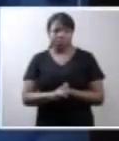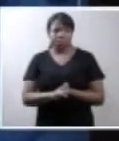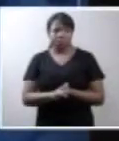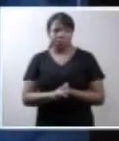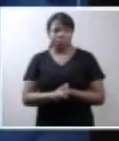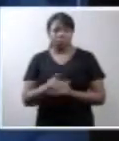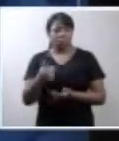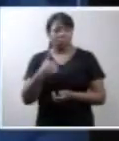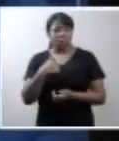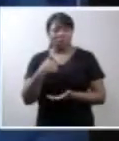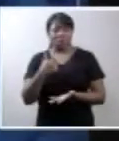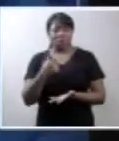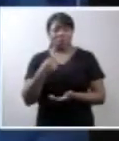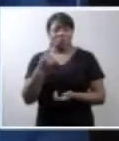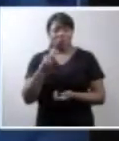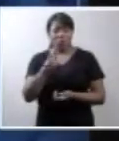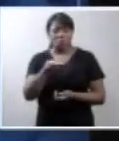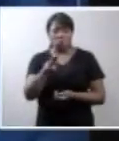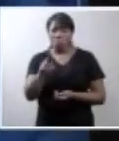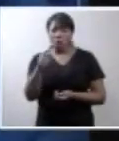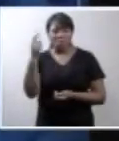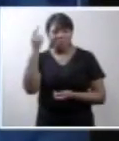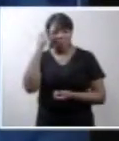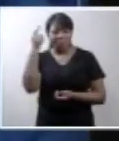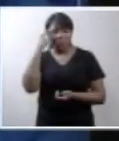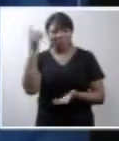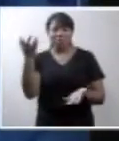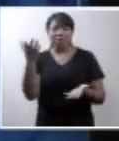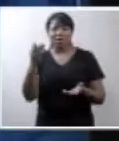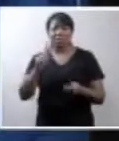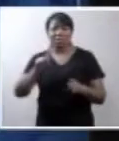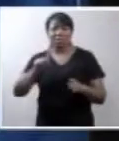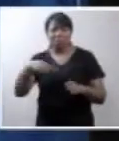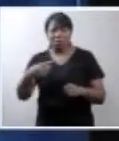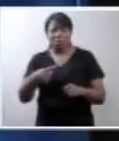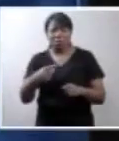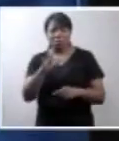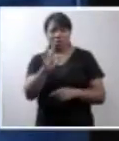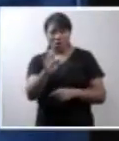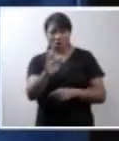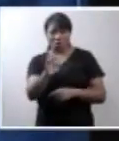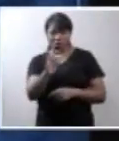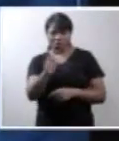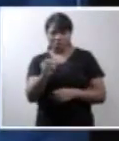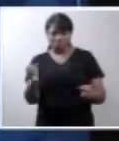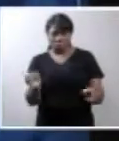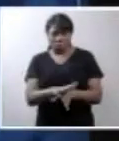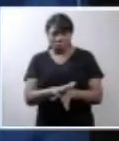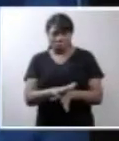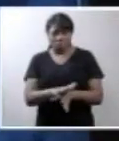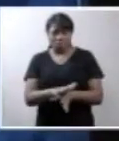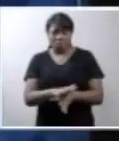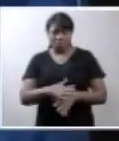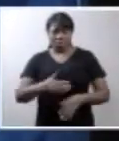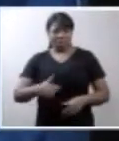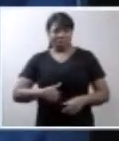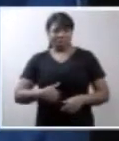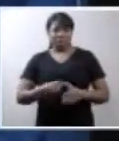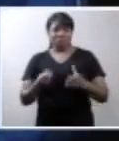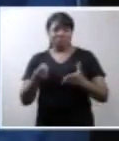Nunca que ocorrer, de depois do neném estar formado, apareceu o cérebro do nada.